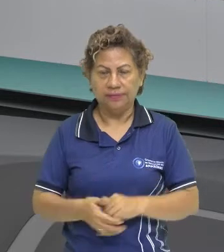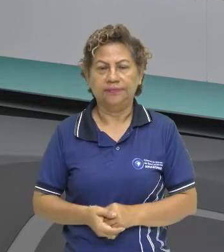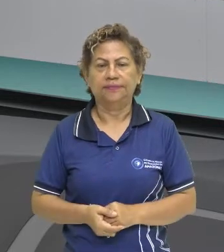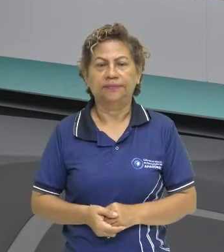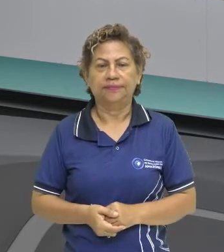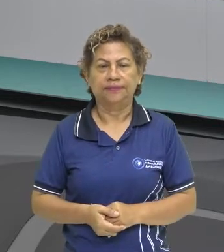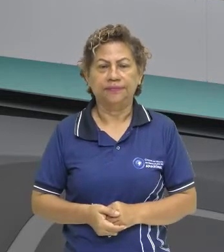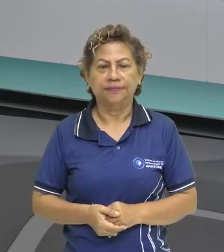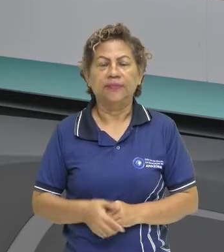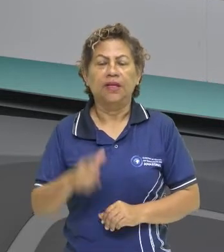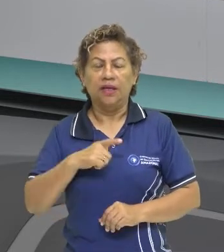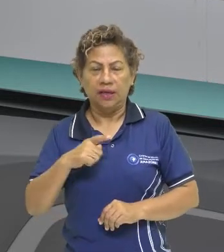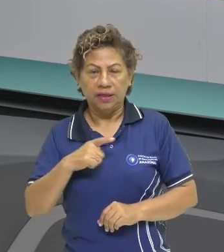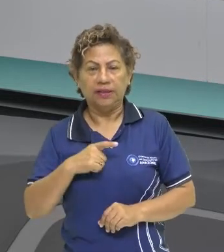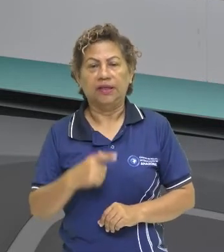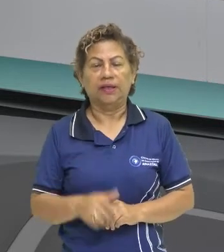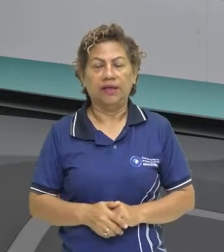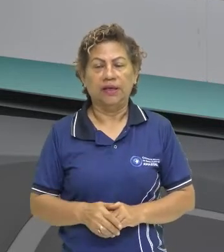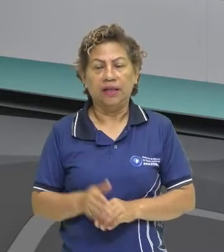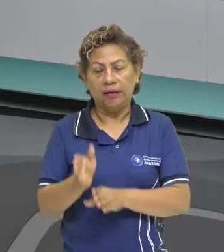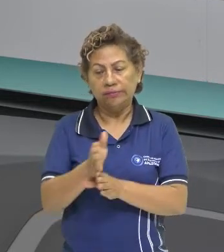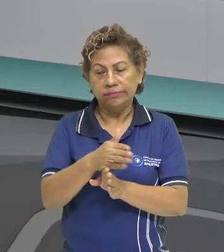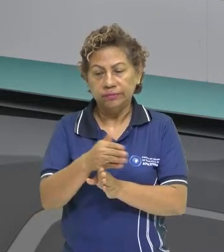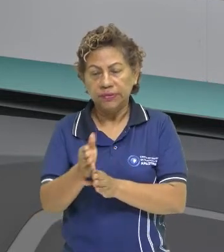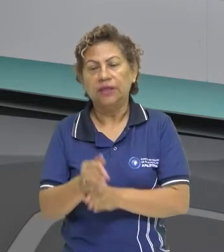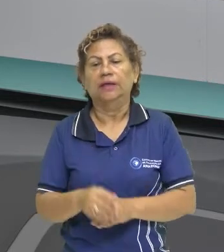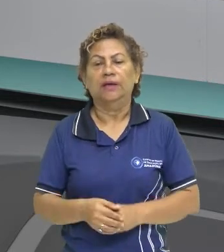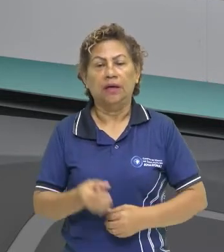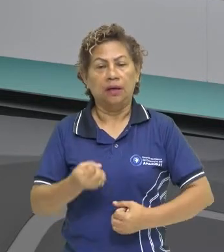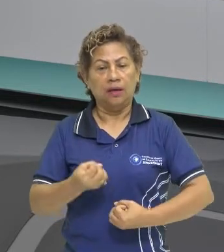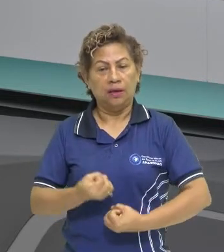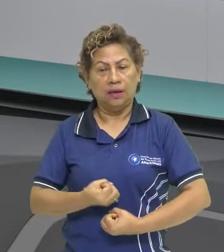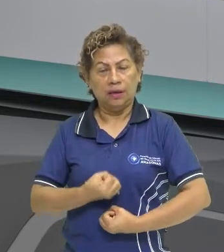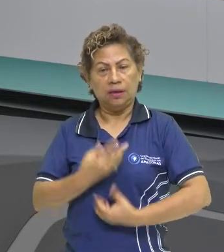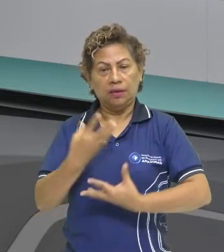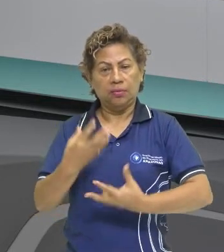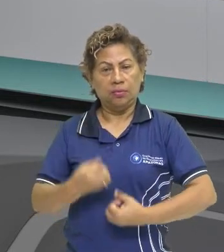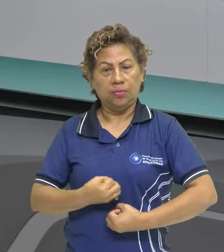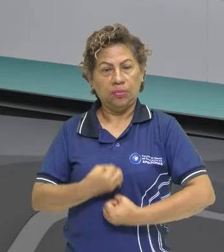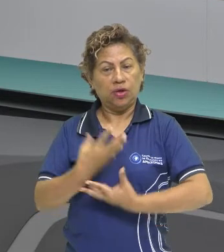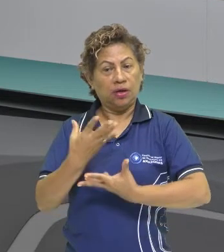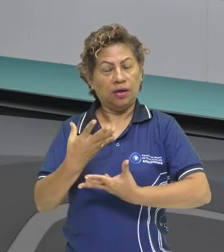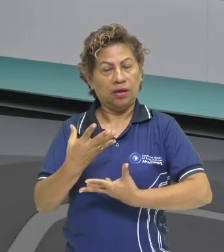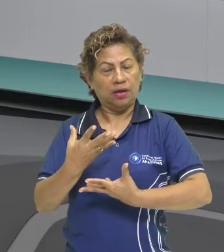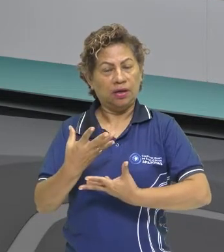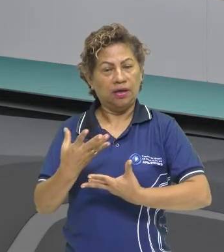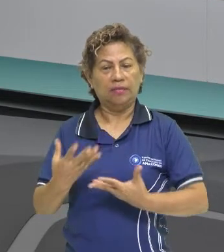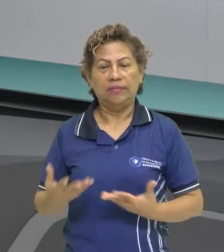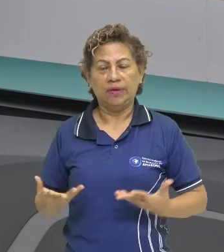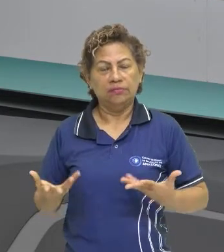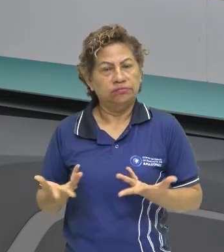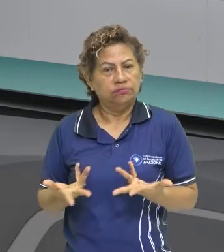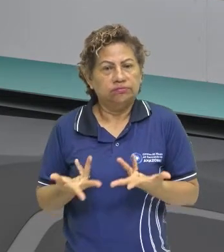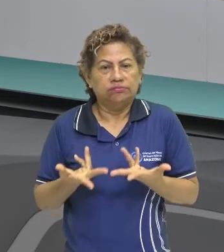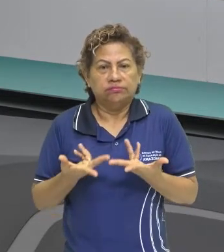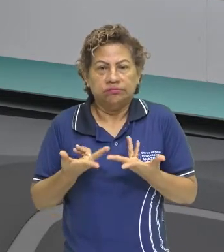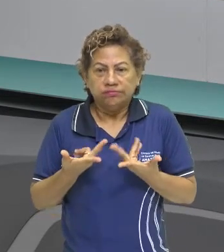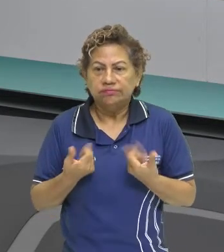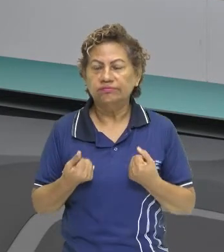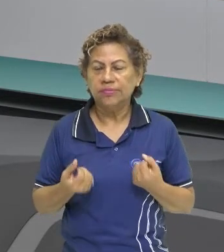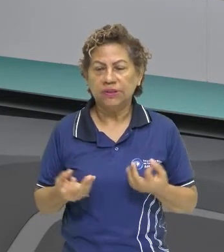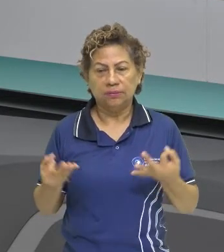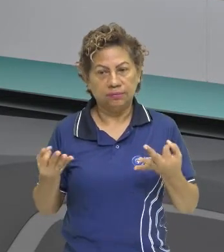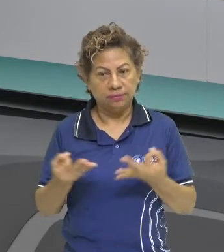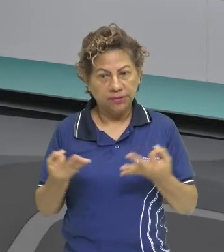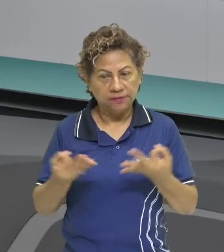vai transitar, né, entre o quê? Entre os poemas de exaltação dos benfeitores portugueses, né, os poemas